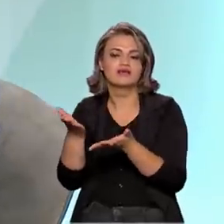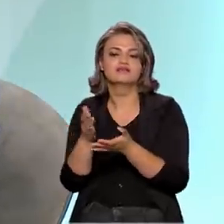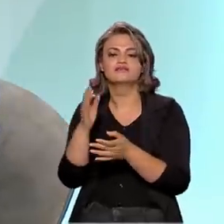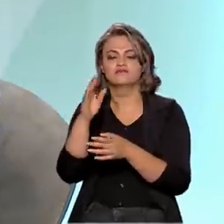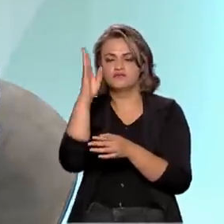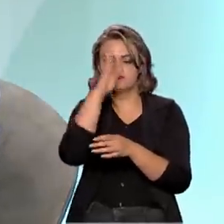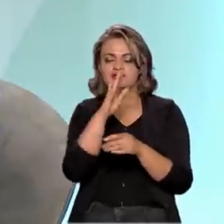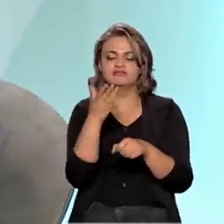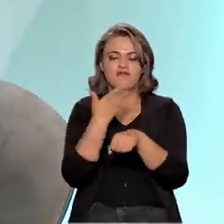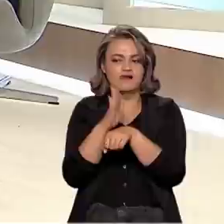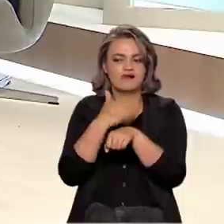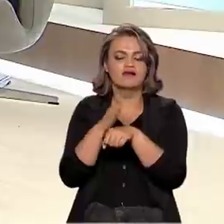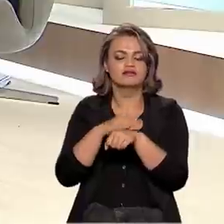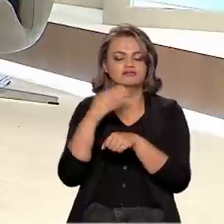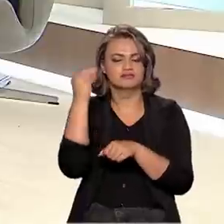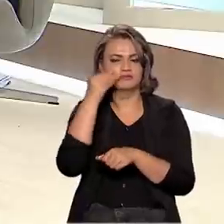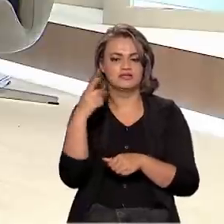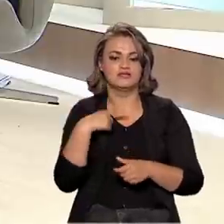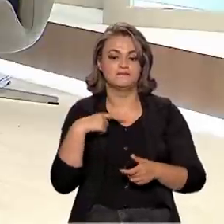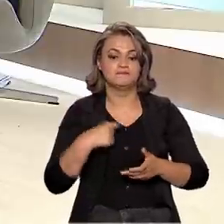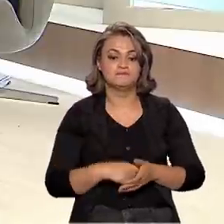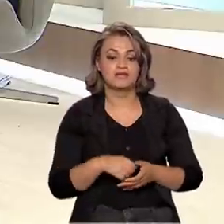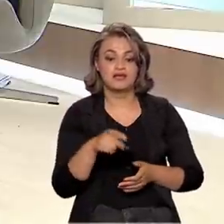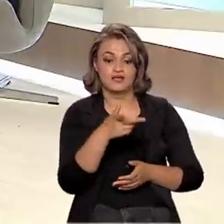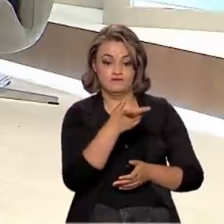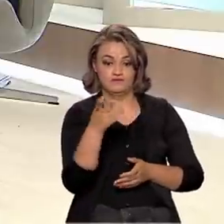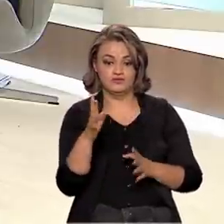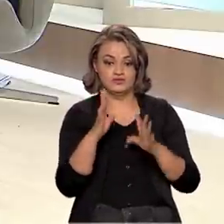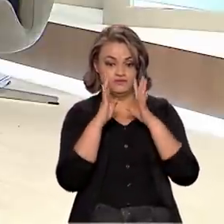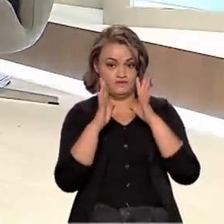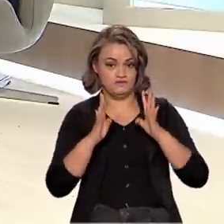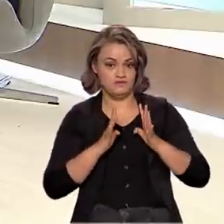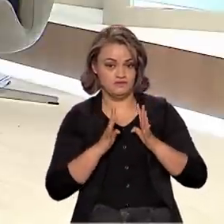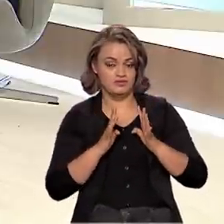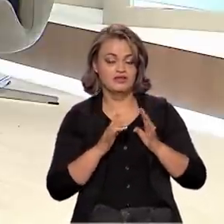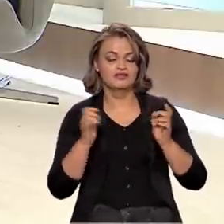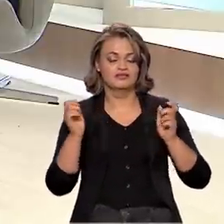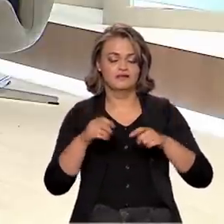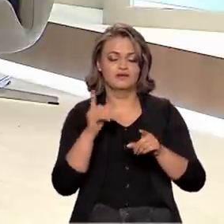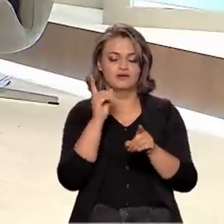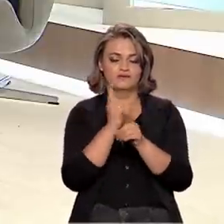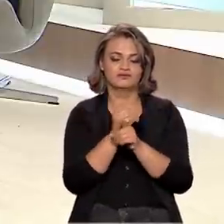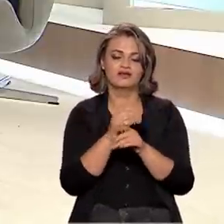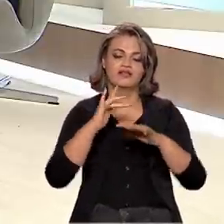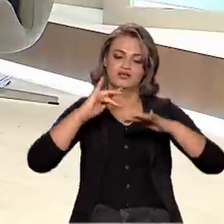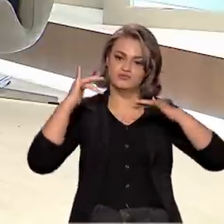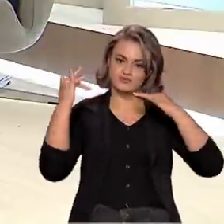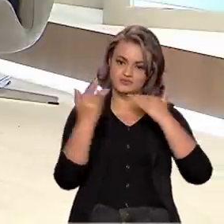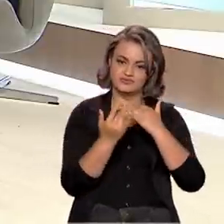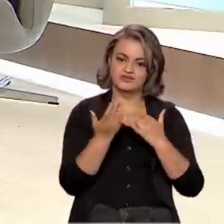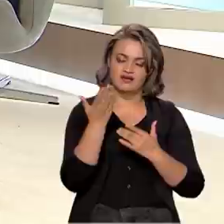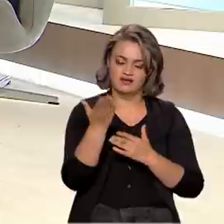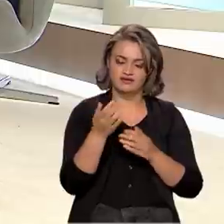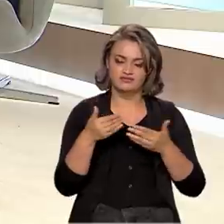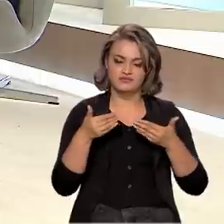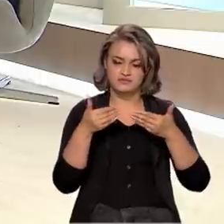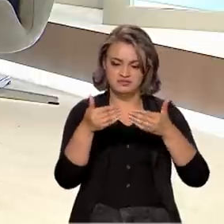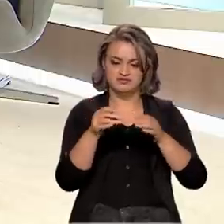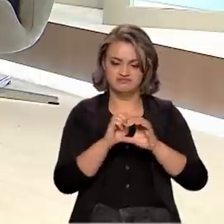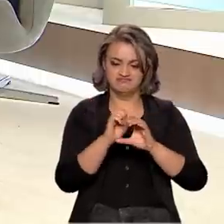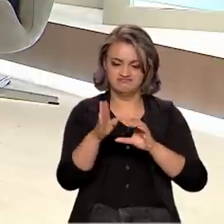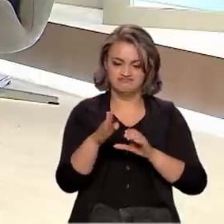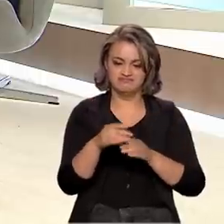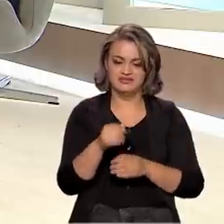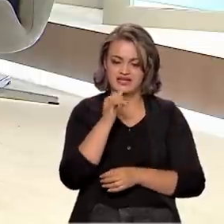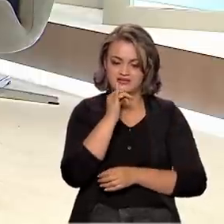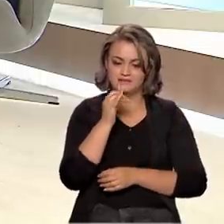para as outras pandemias também. E para quem está nos assistindo, todas as informações podem ser encontradas nas redes sociais do Ministério? Sem dúvida.